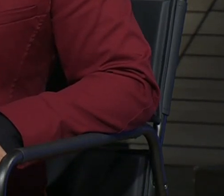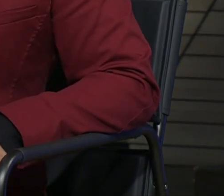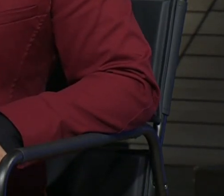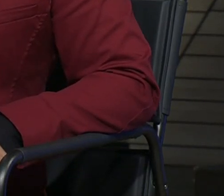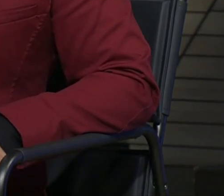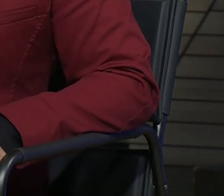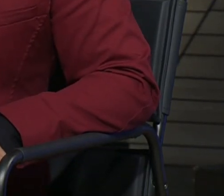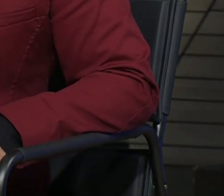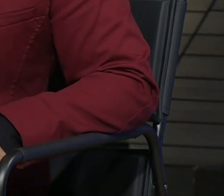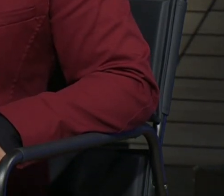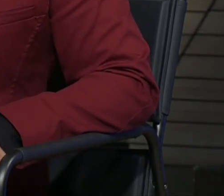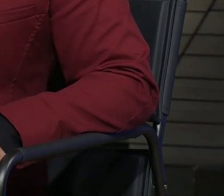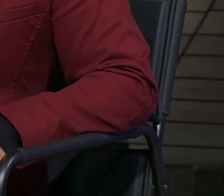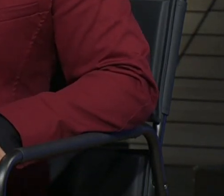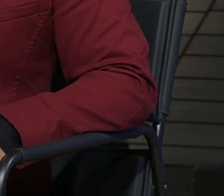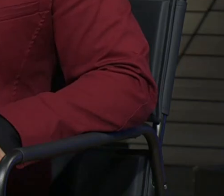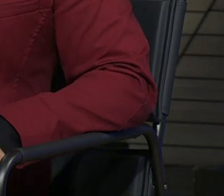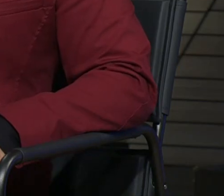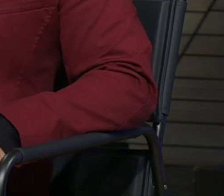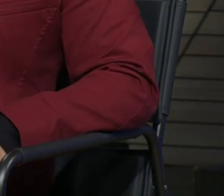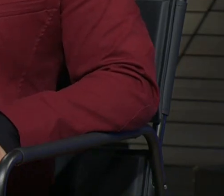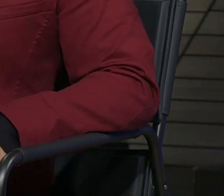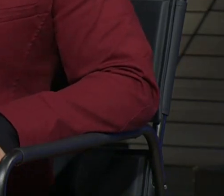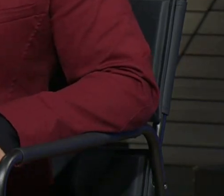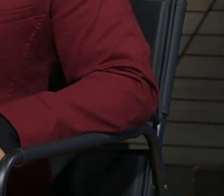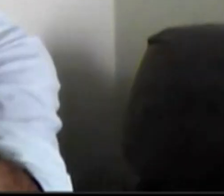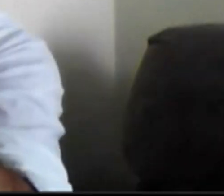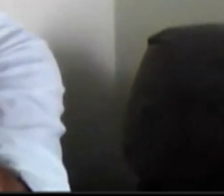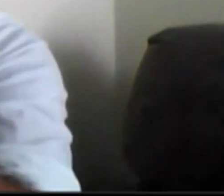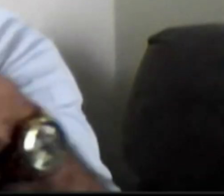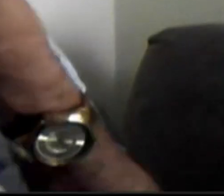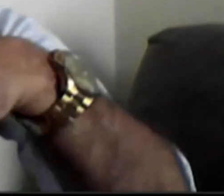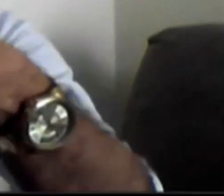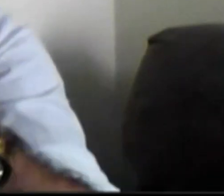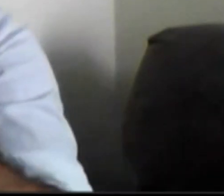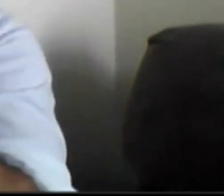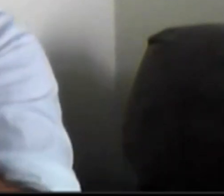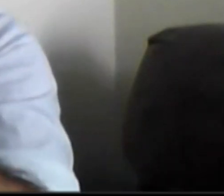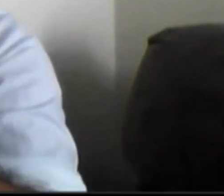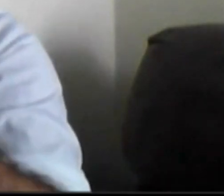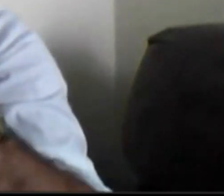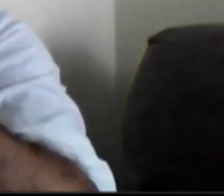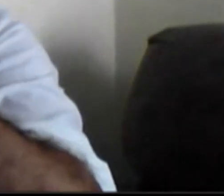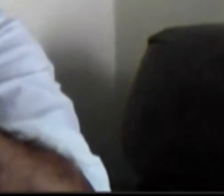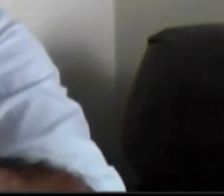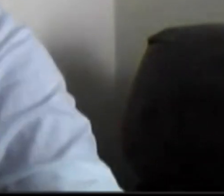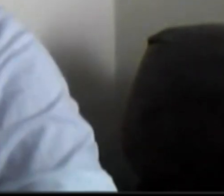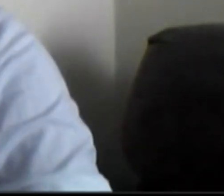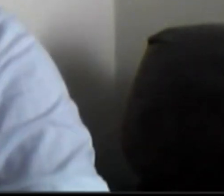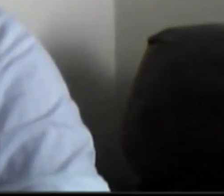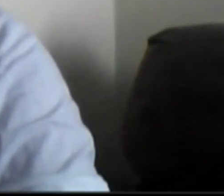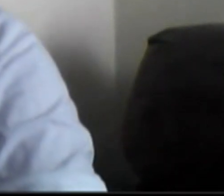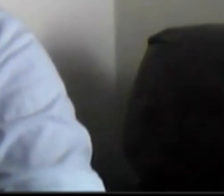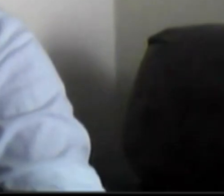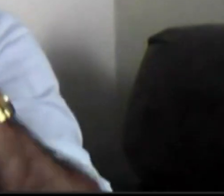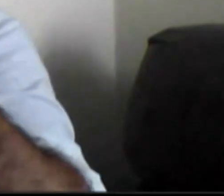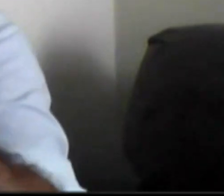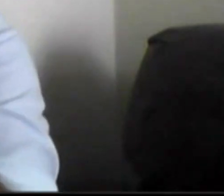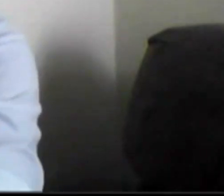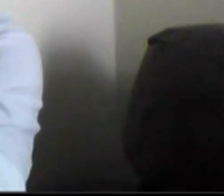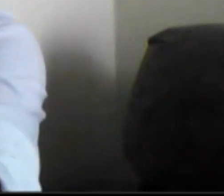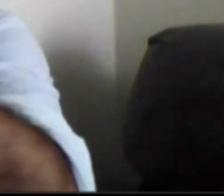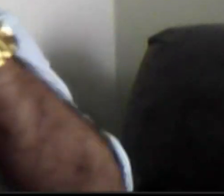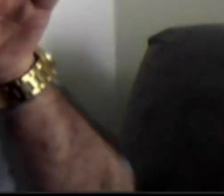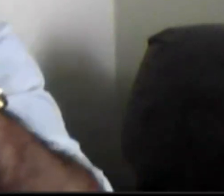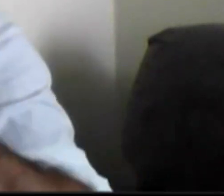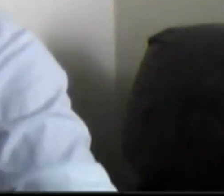um documento que precisa ser colocado em prática. Então, falta os órgãos fiscalizar melhor aí e garantir